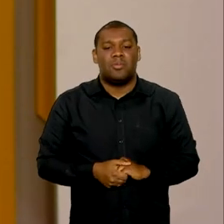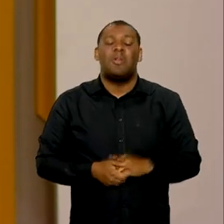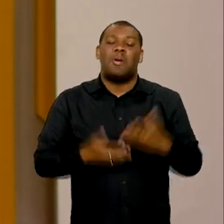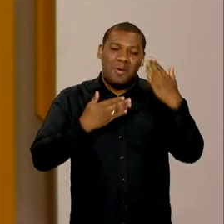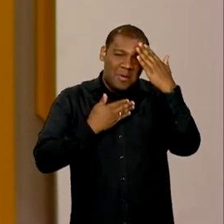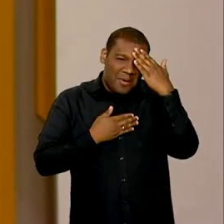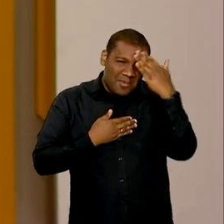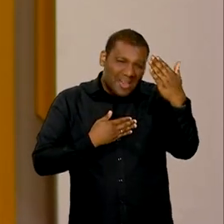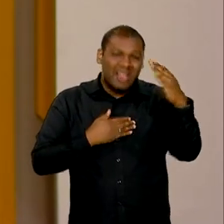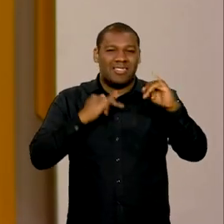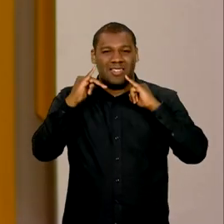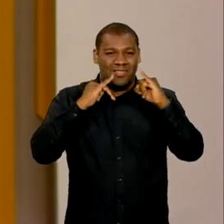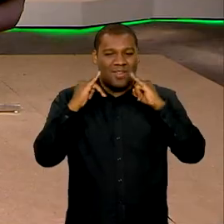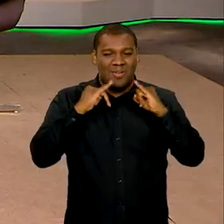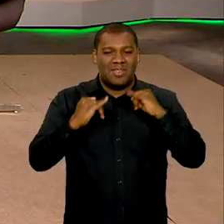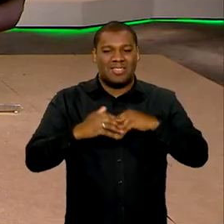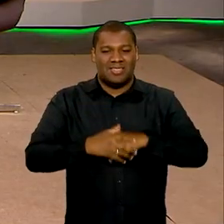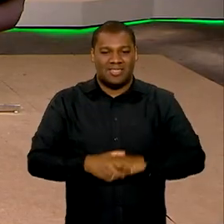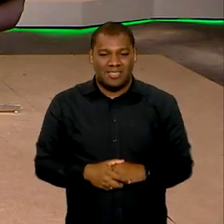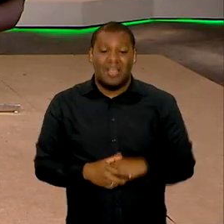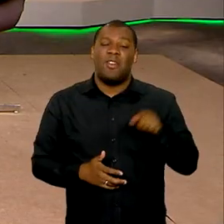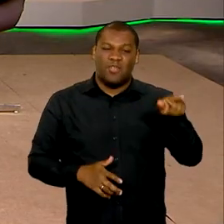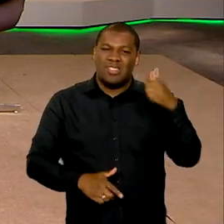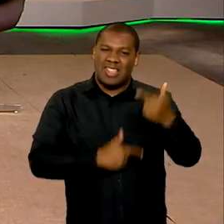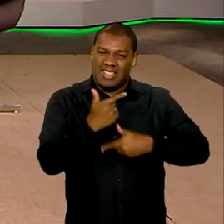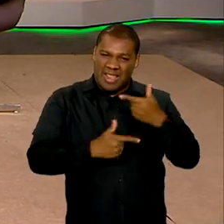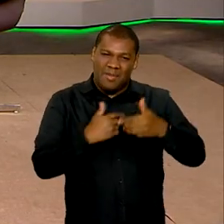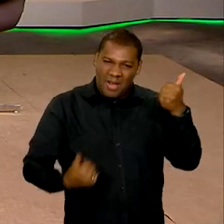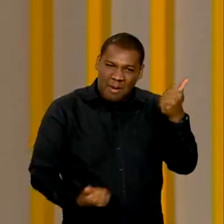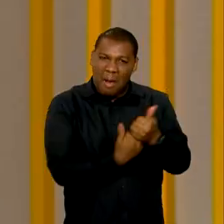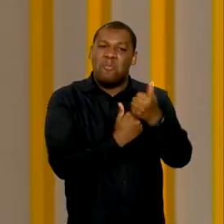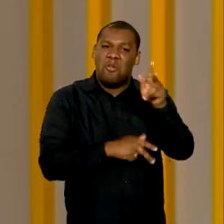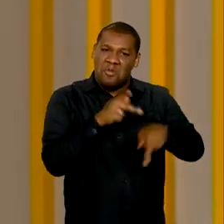desejo o melhor resultado possível no trabalho de apoio à população. Obrigado.